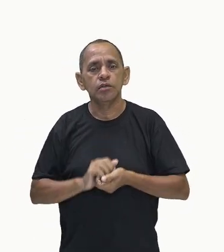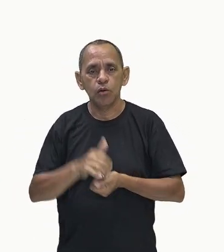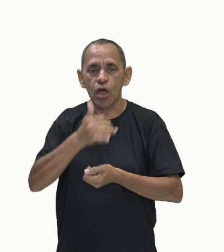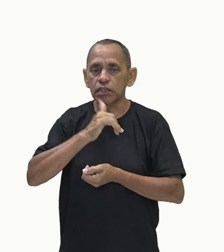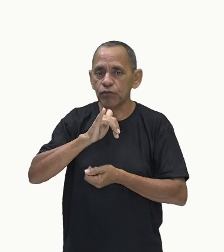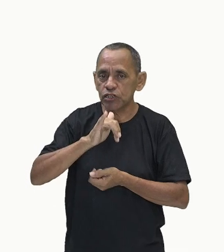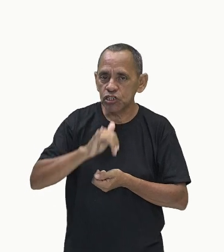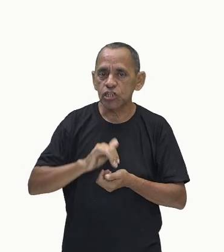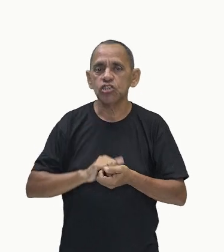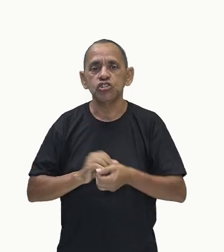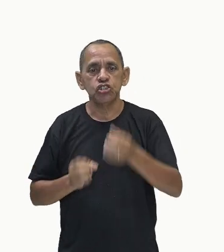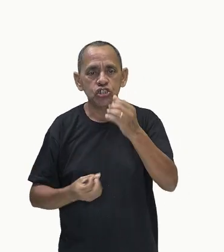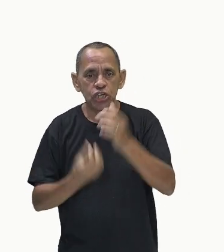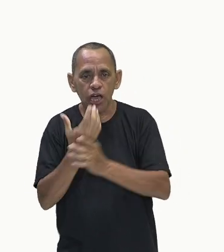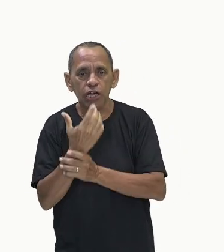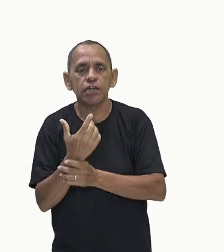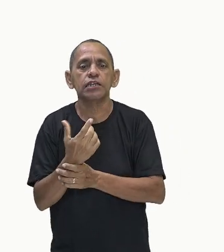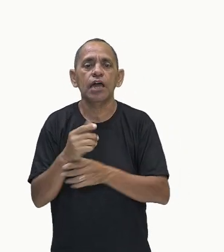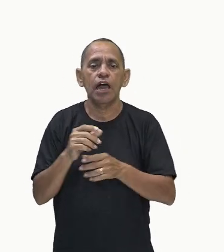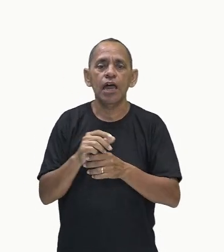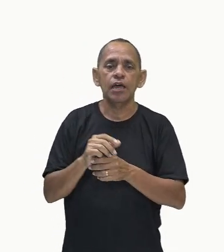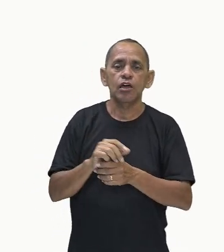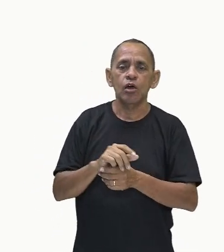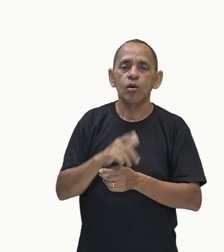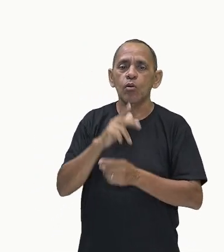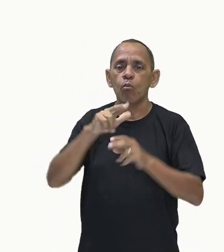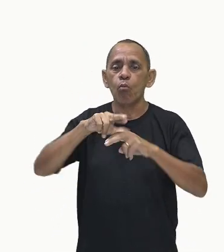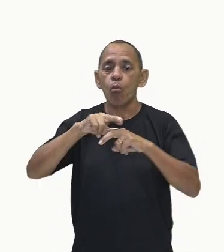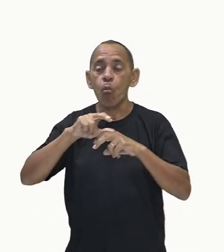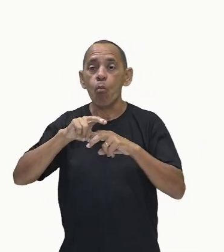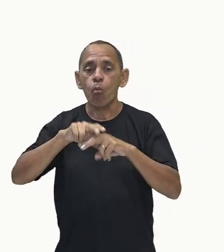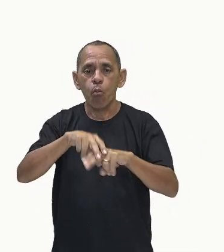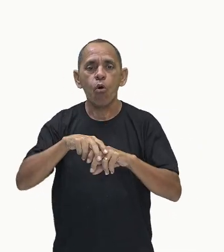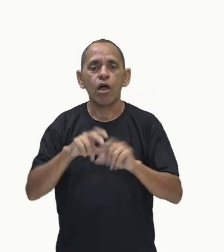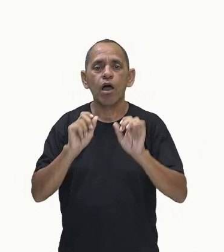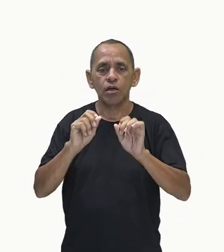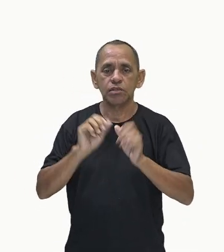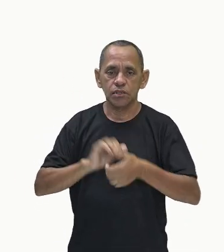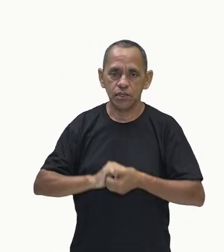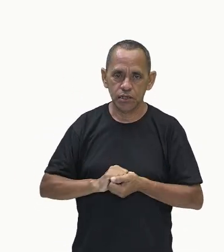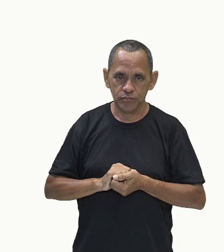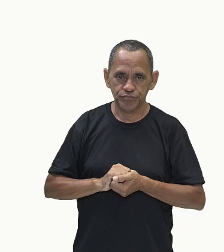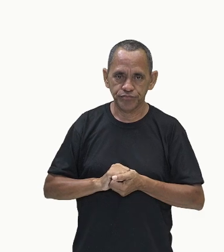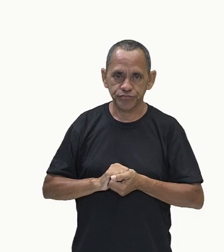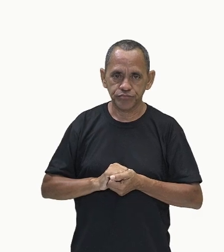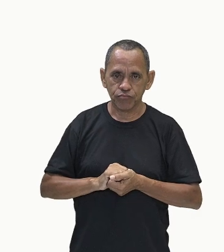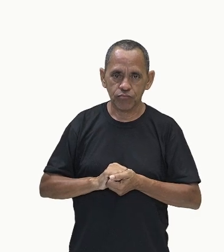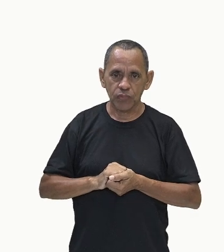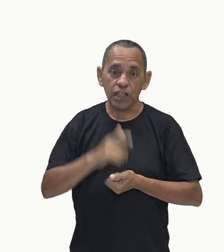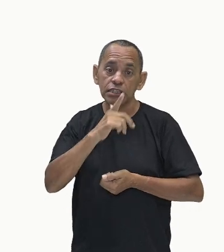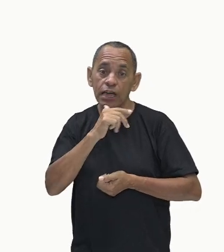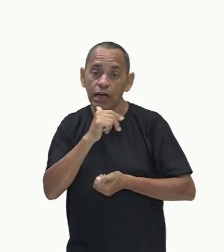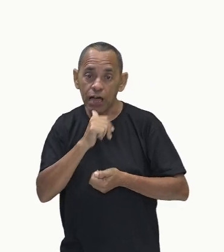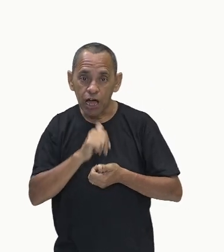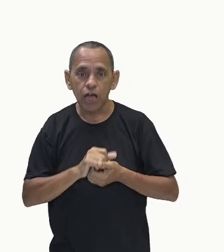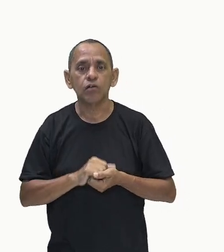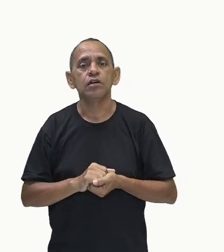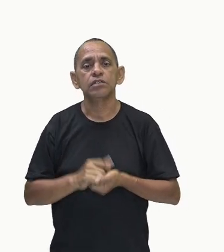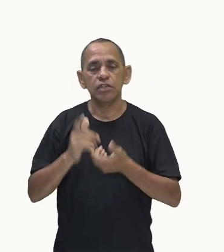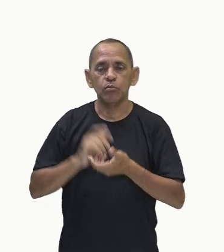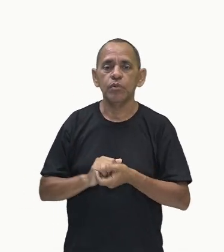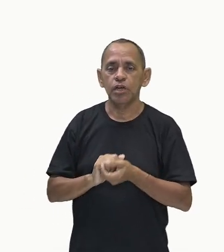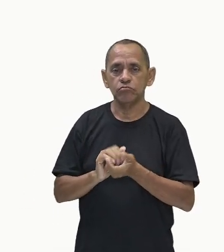nos meios de transporte para transportar mercadoria e também passageiros, tá, gente? e